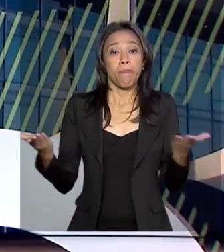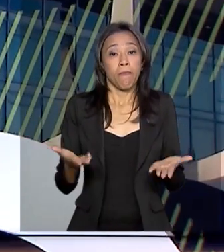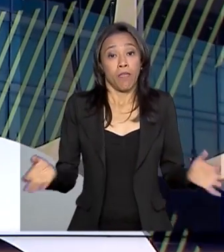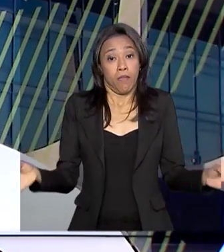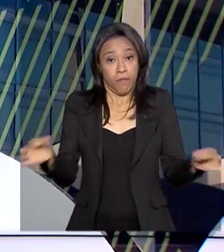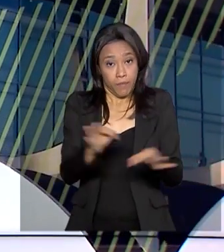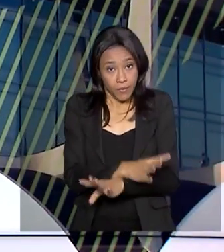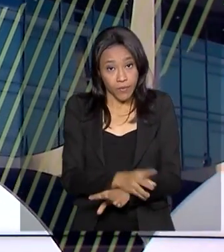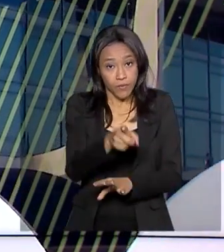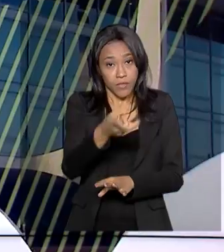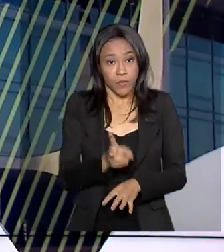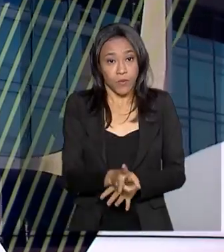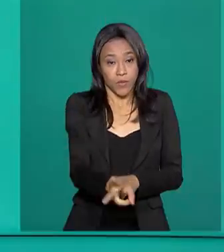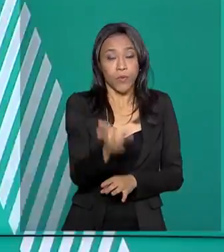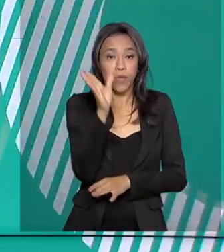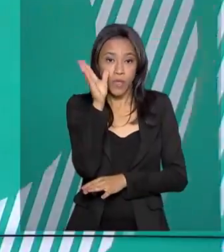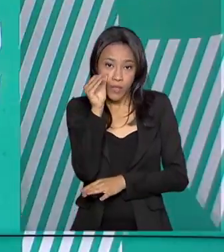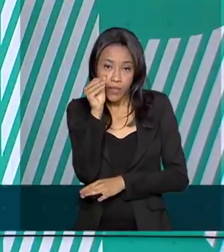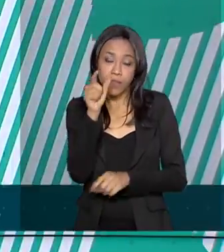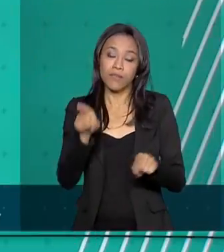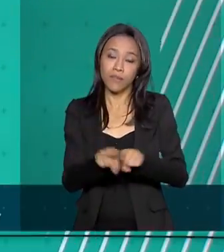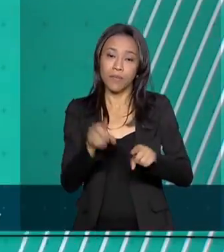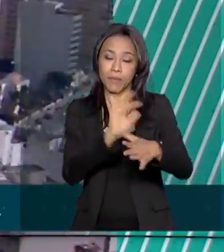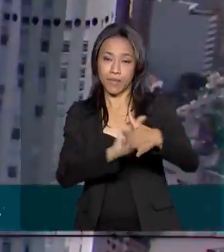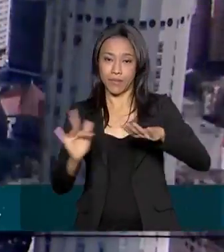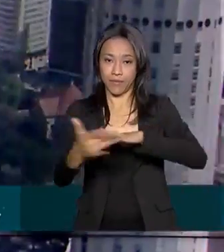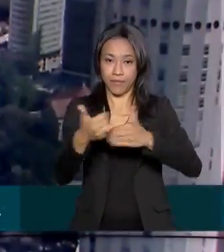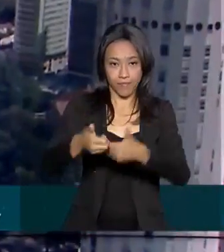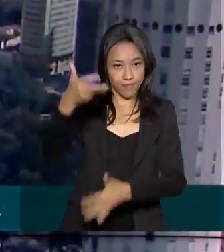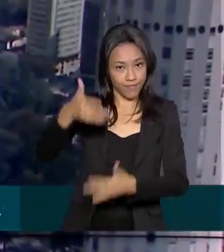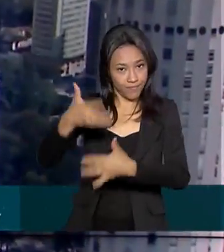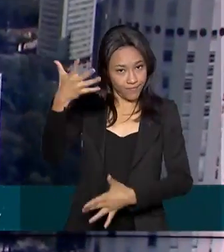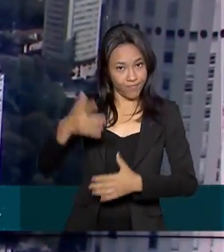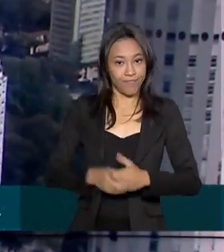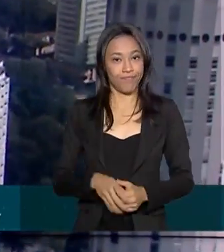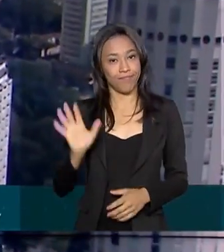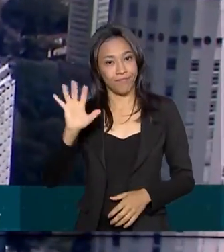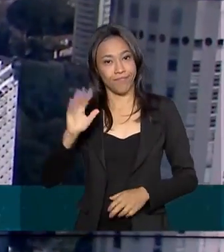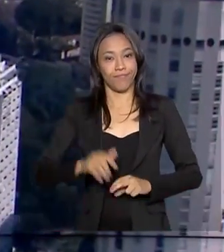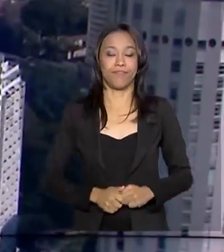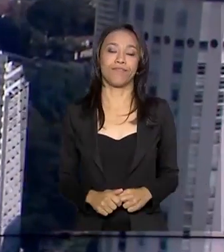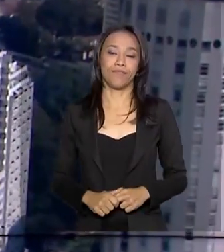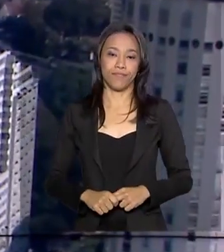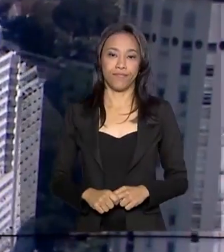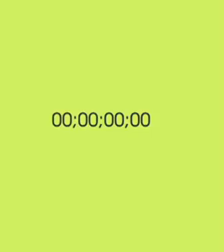fica por aqui. Continue nos acompanhando também pelas redes sociais. Até mais!